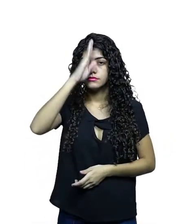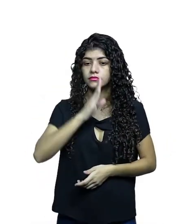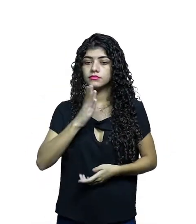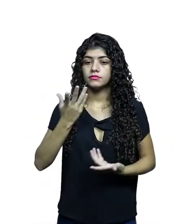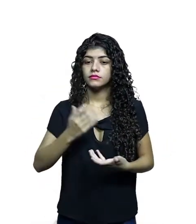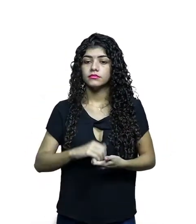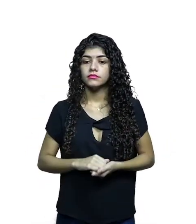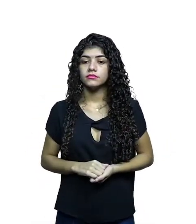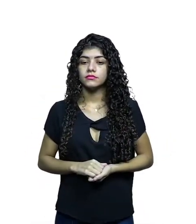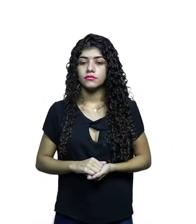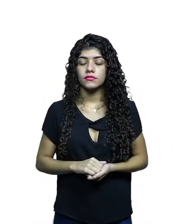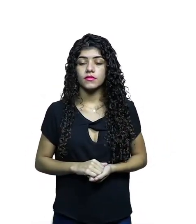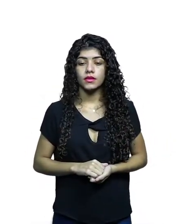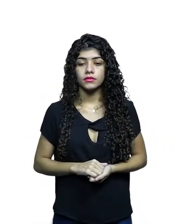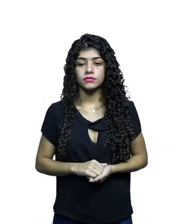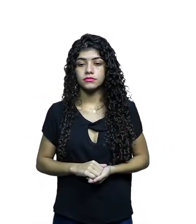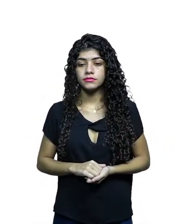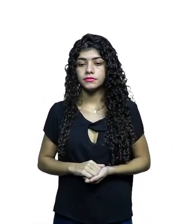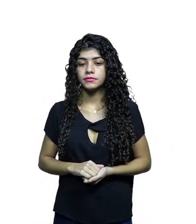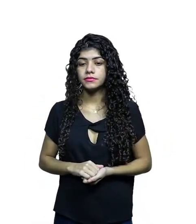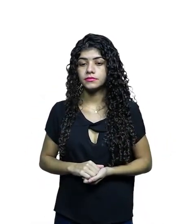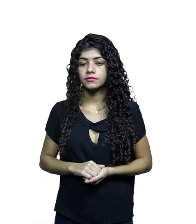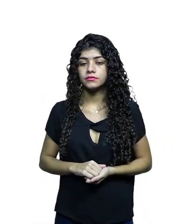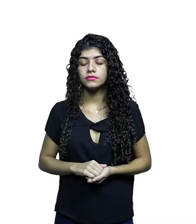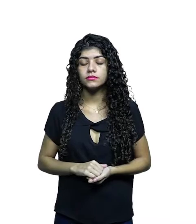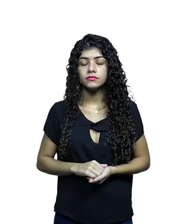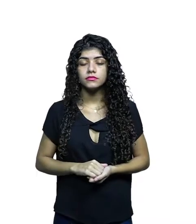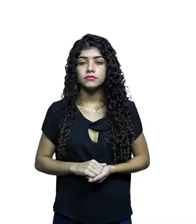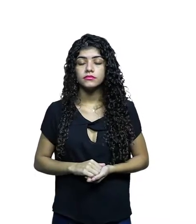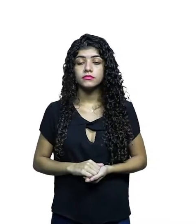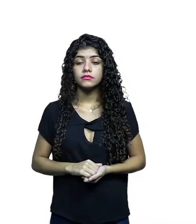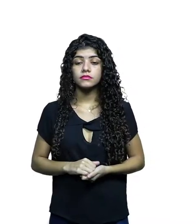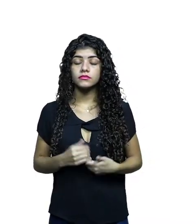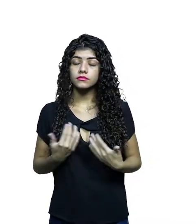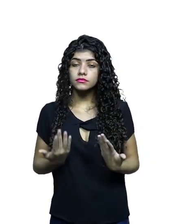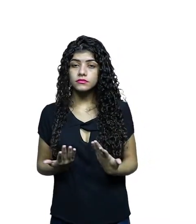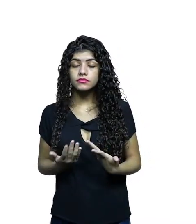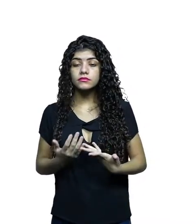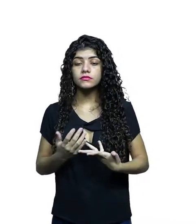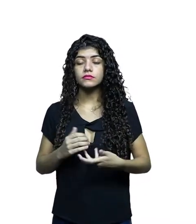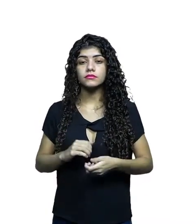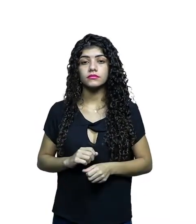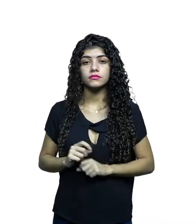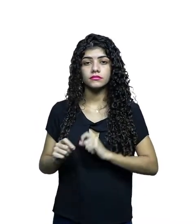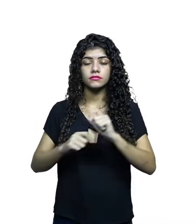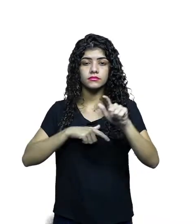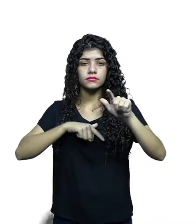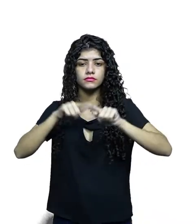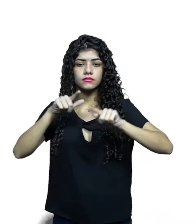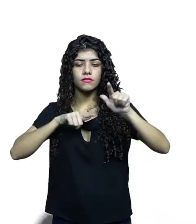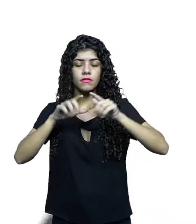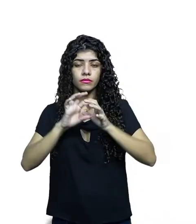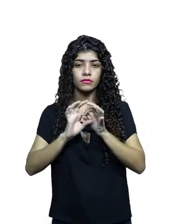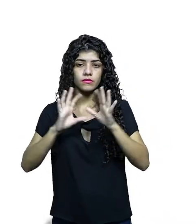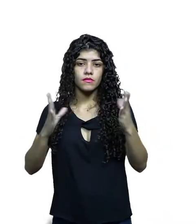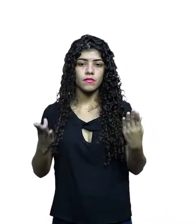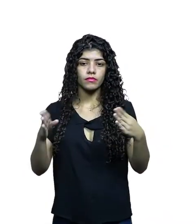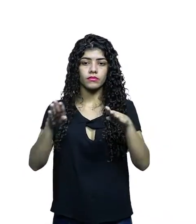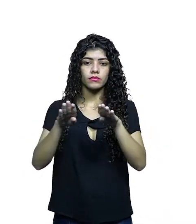grades. O VOD está fora disso, porque não foi regulamentado ainda. De igual forma, as TVs abertas, as